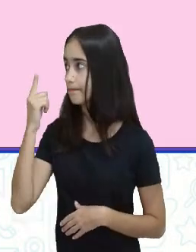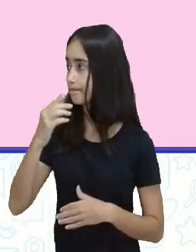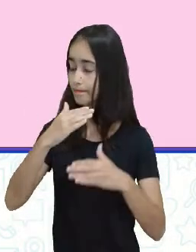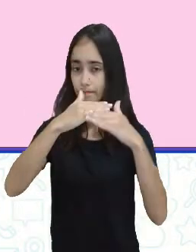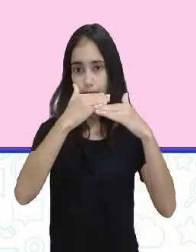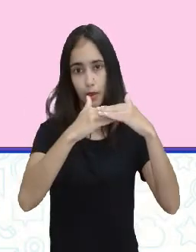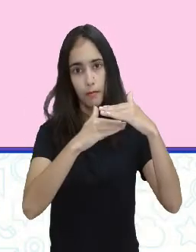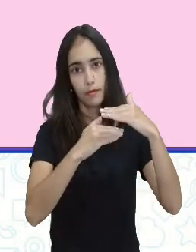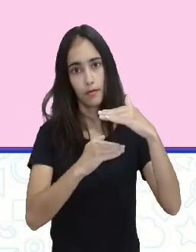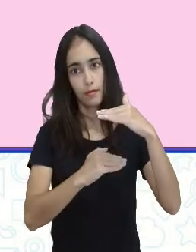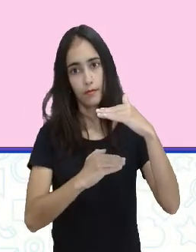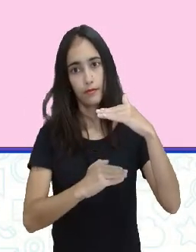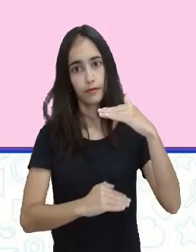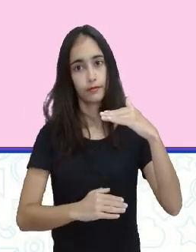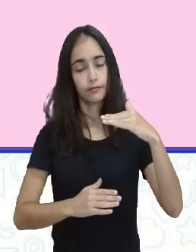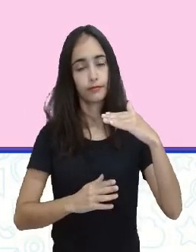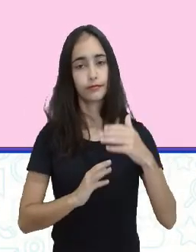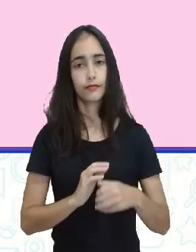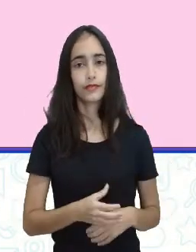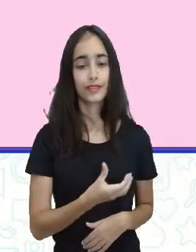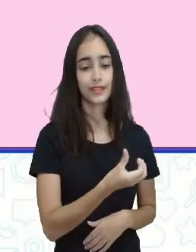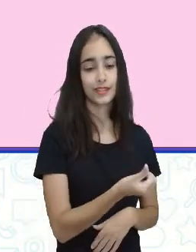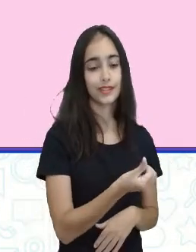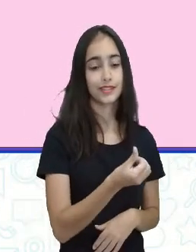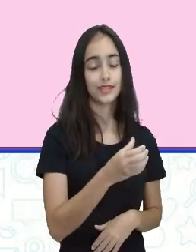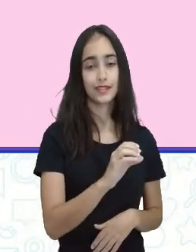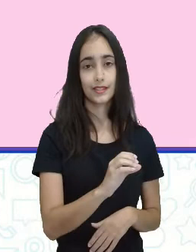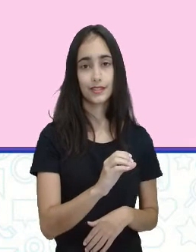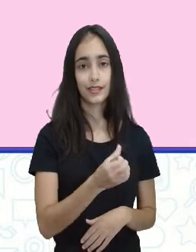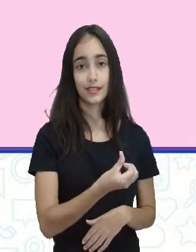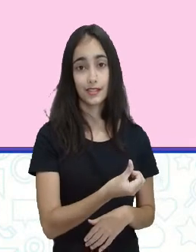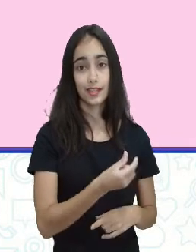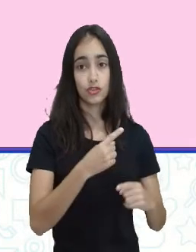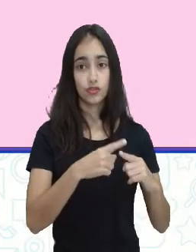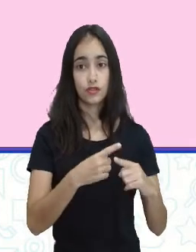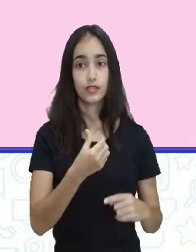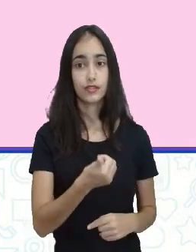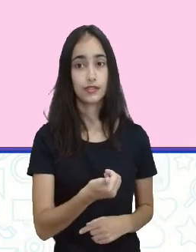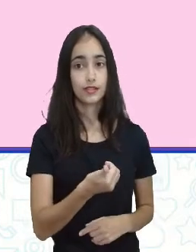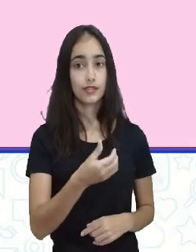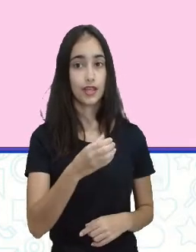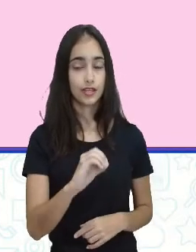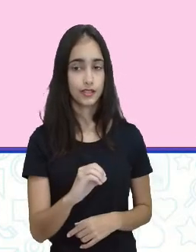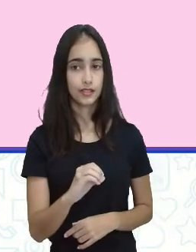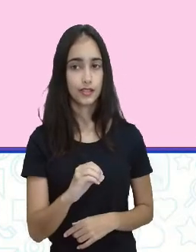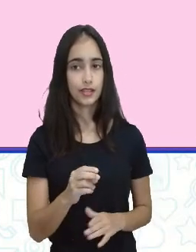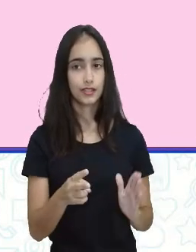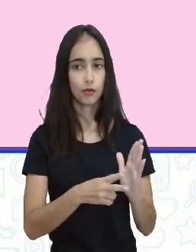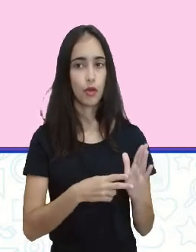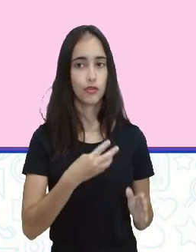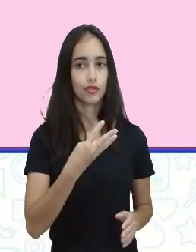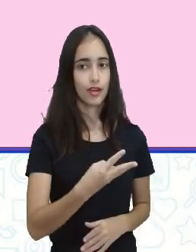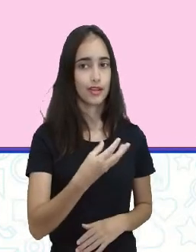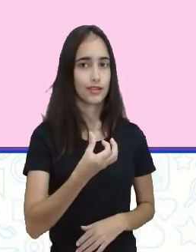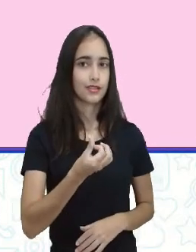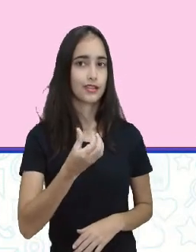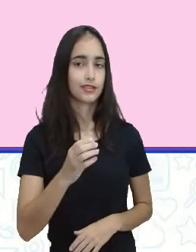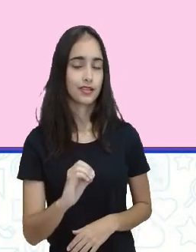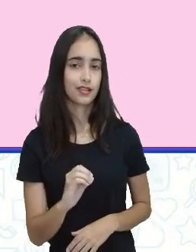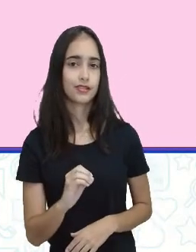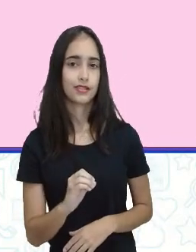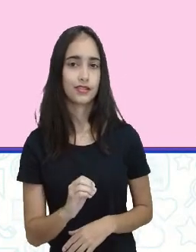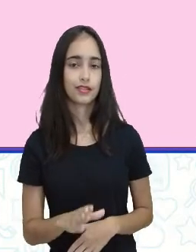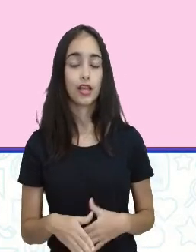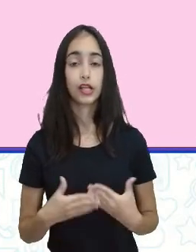vem cá, vezes 60 é igual a 360. Não é inverso? Então, todas as